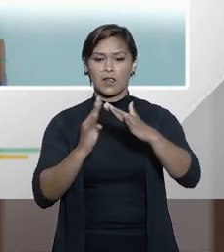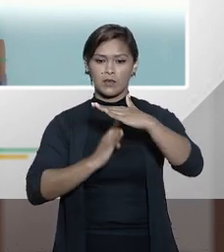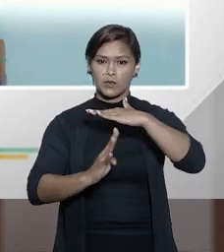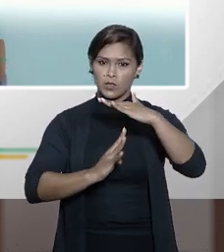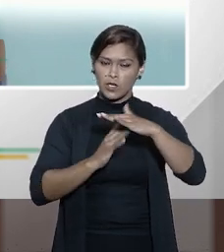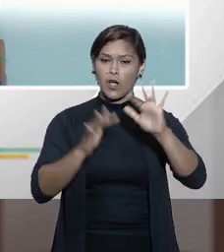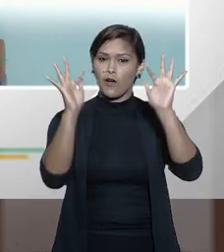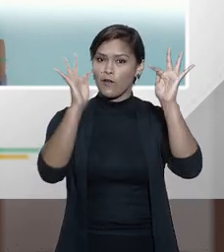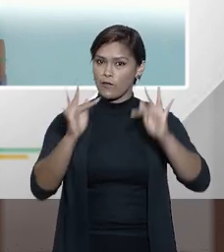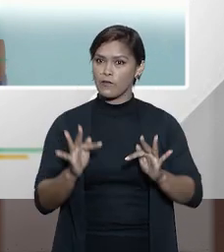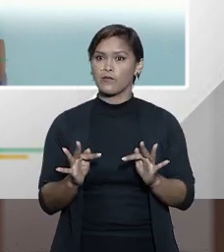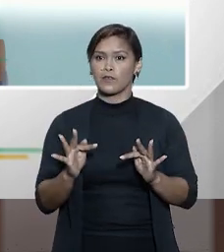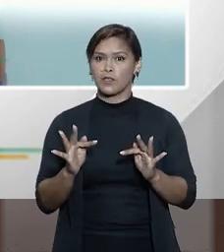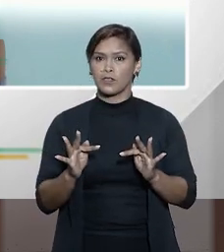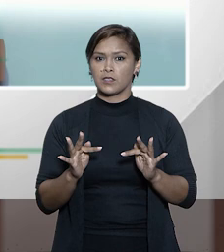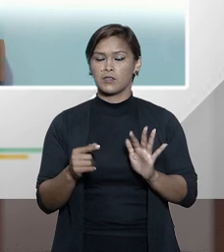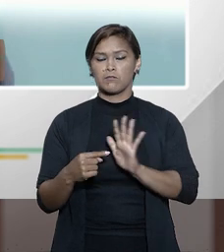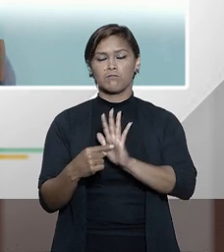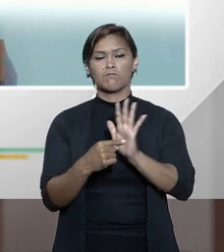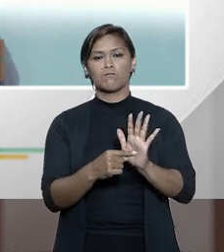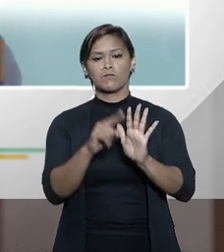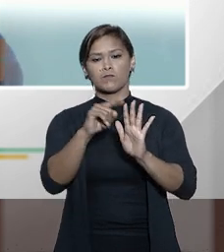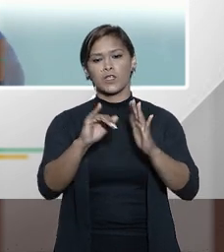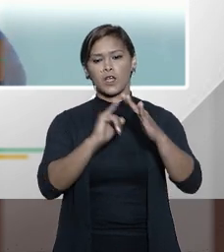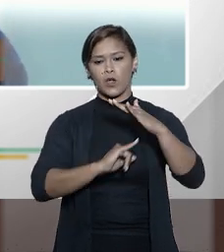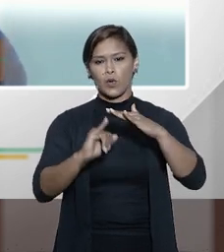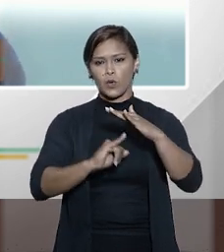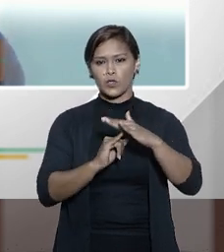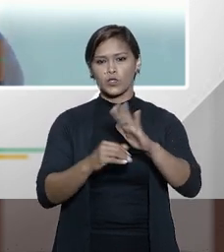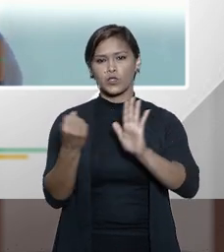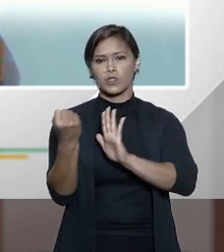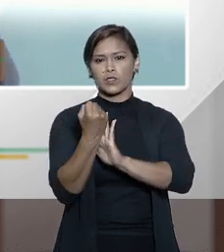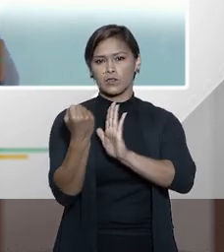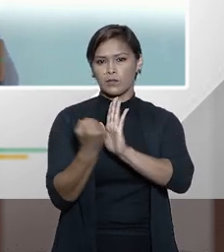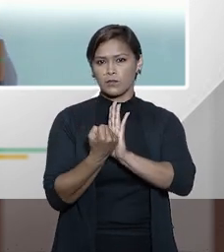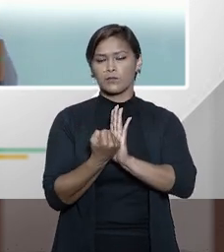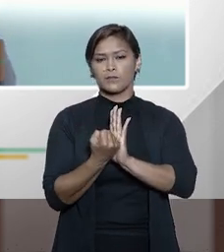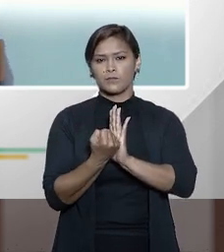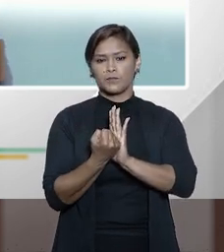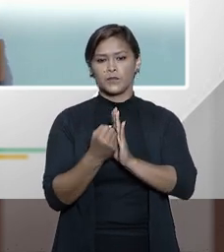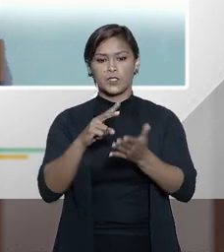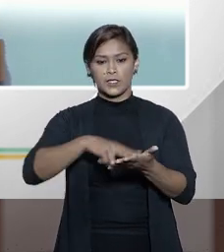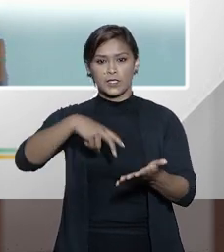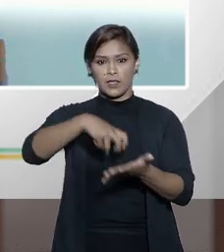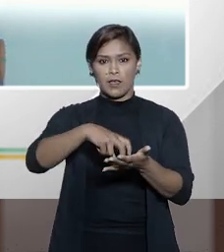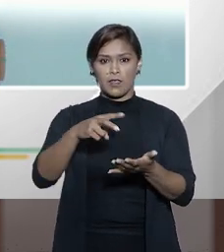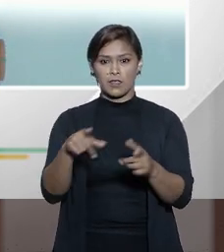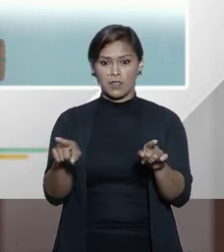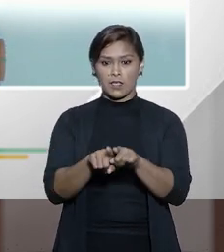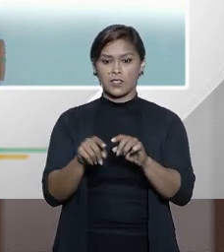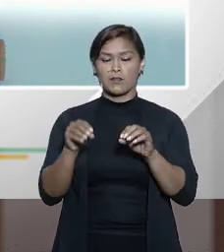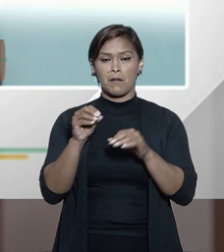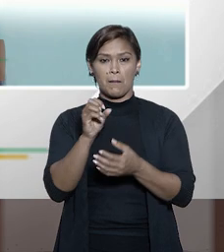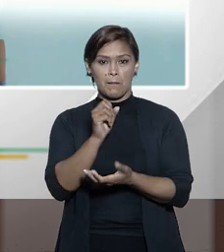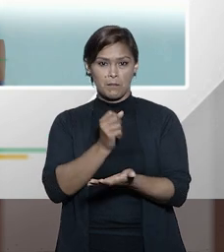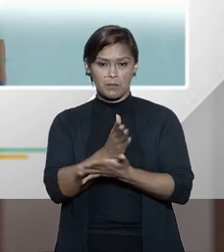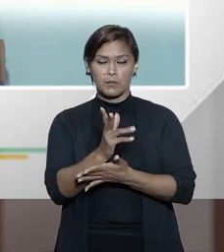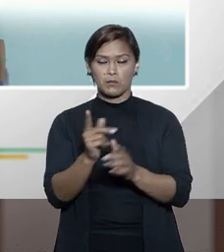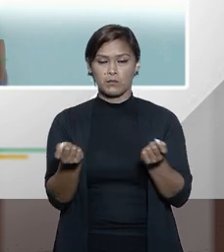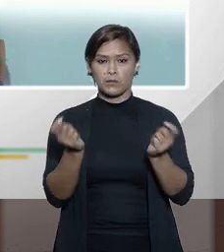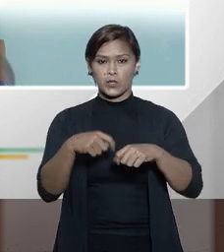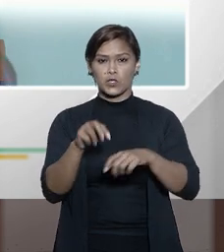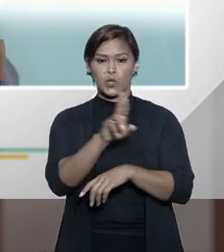migração foi muito feliz ao trazer o Instituto da Homologação de Sentença Penal para efeitos penais